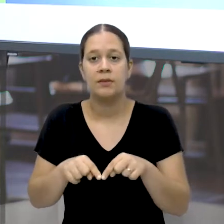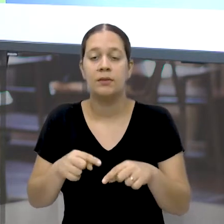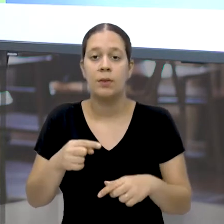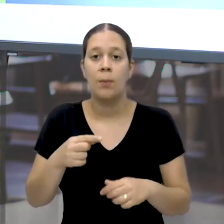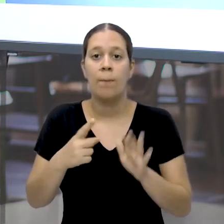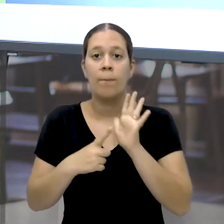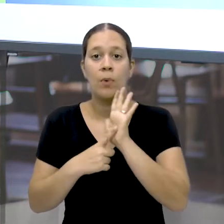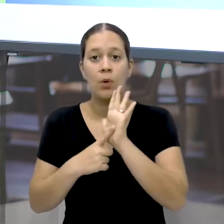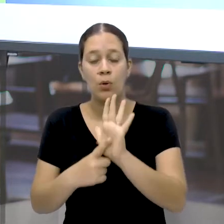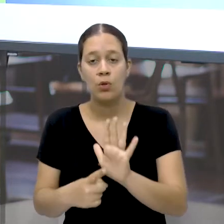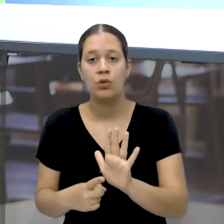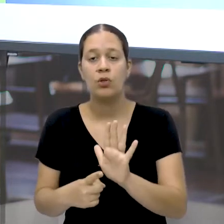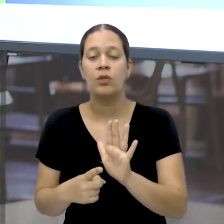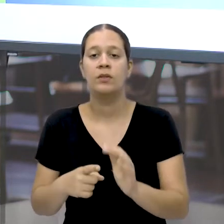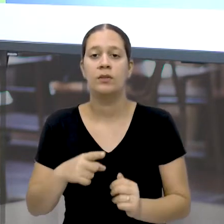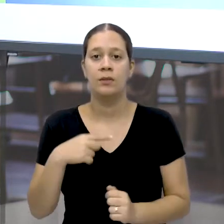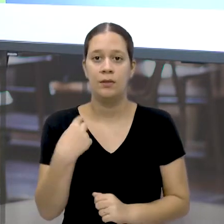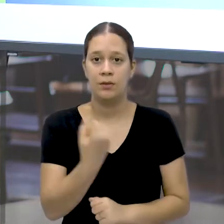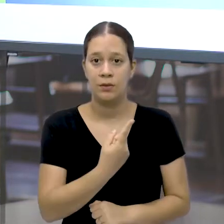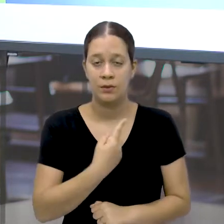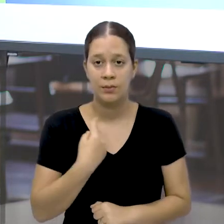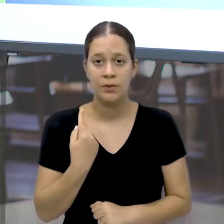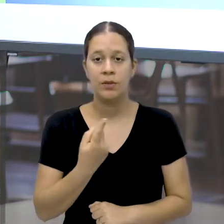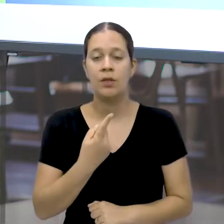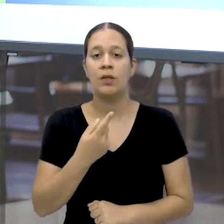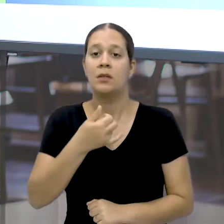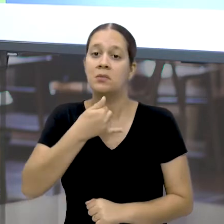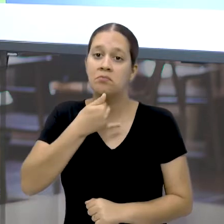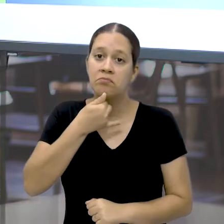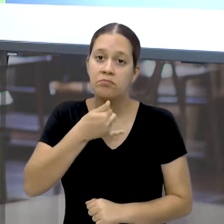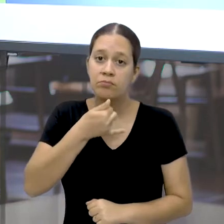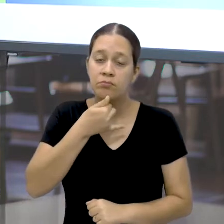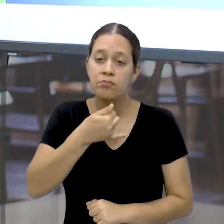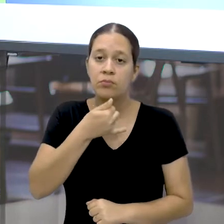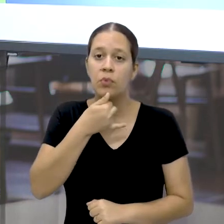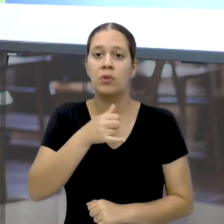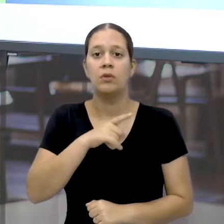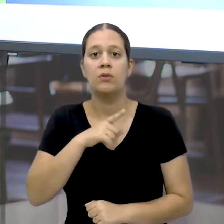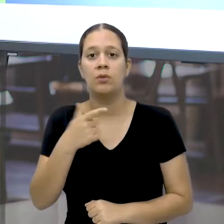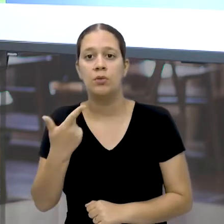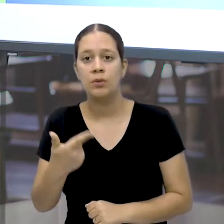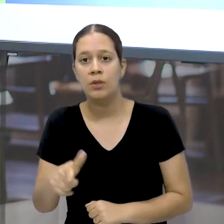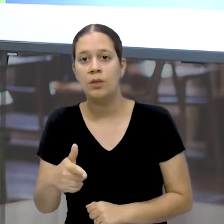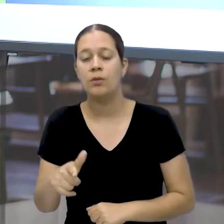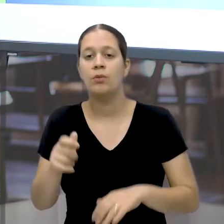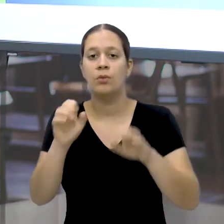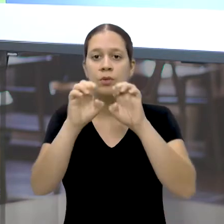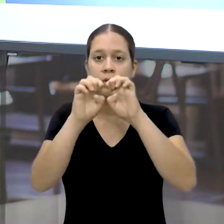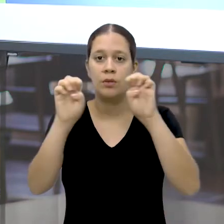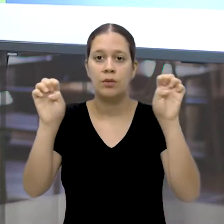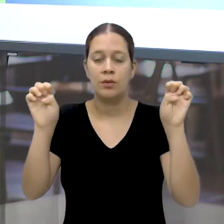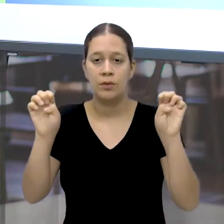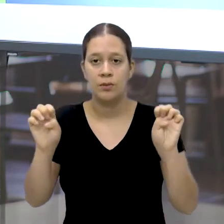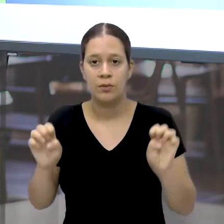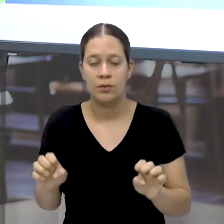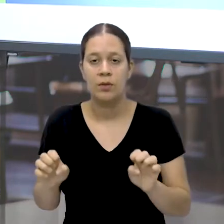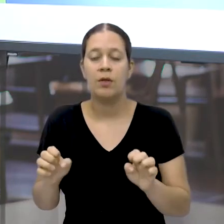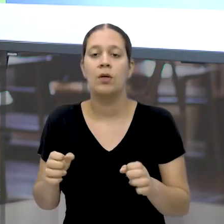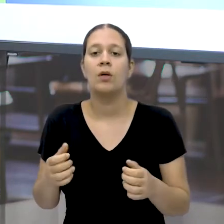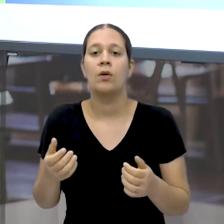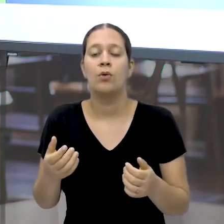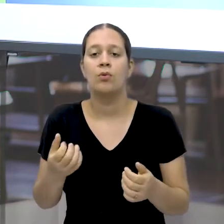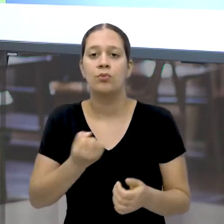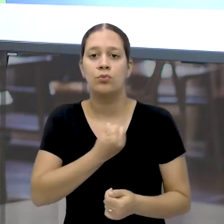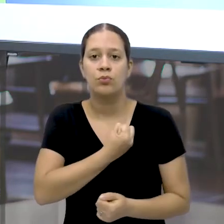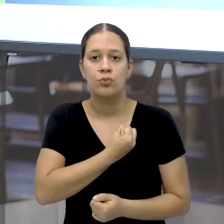a argumentação dela Que nós Inteligente Ela não tem alguma estrutura Que possa comportar Um